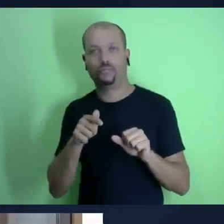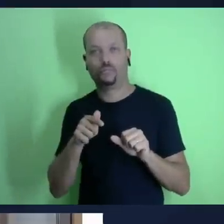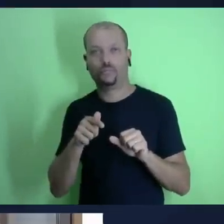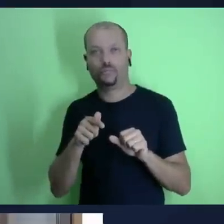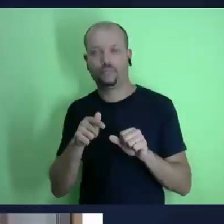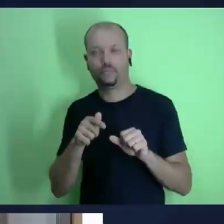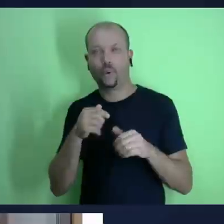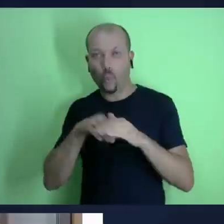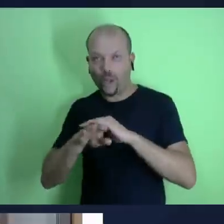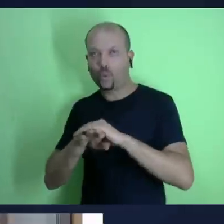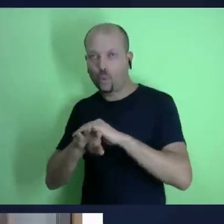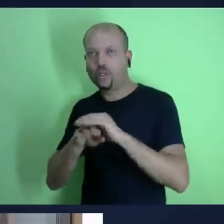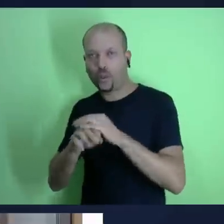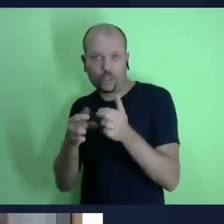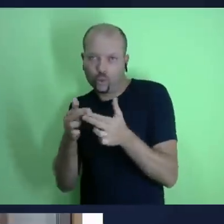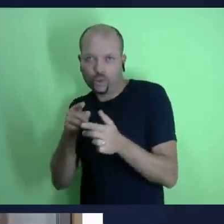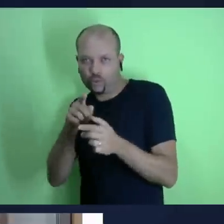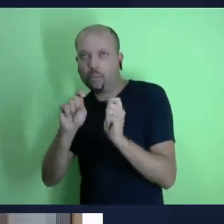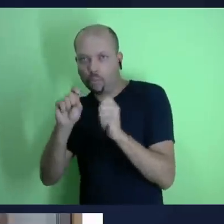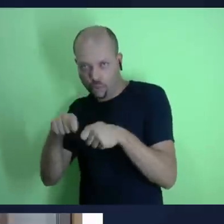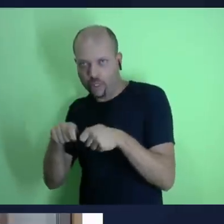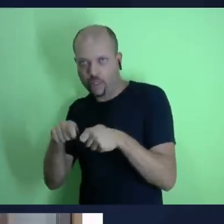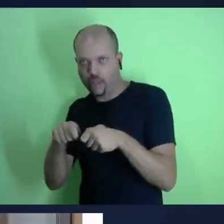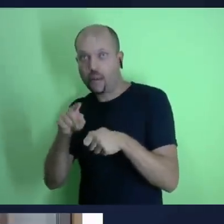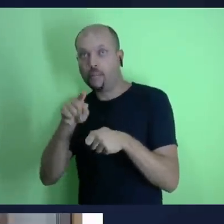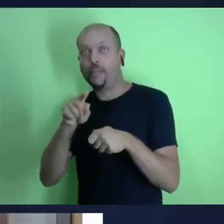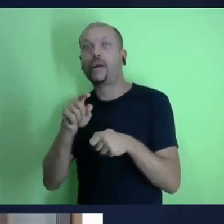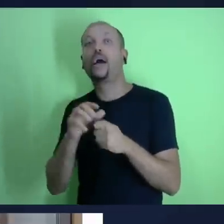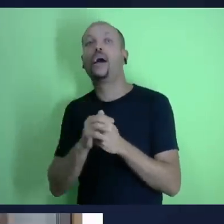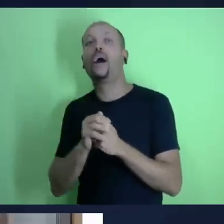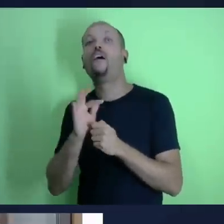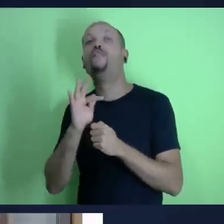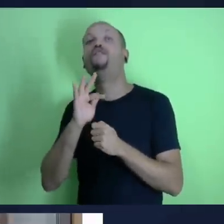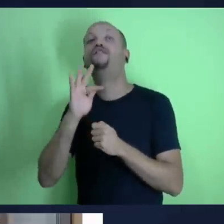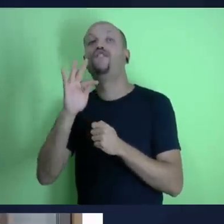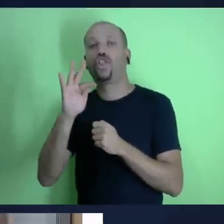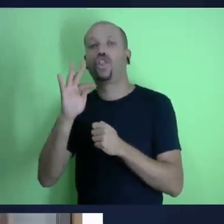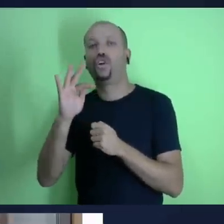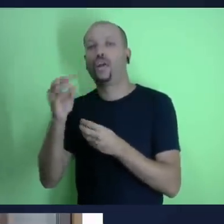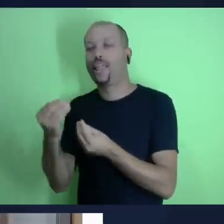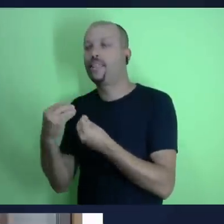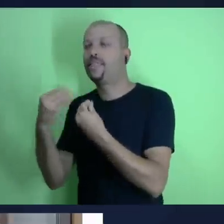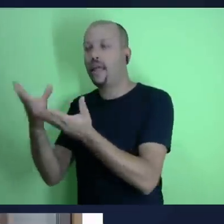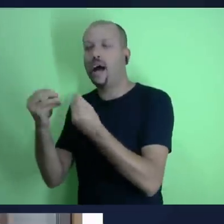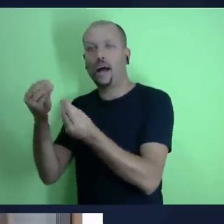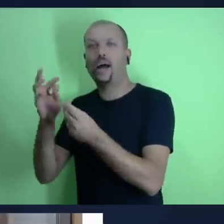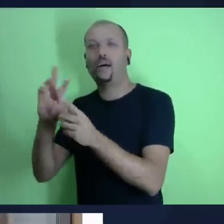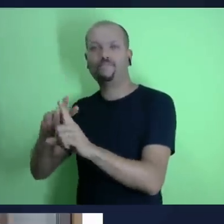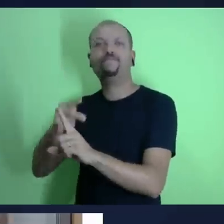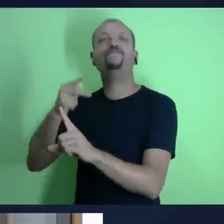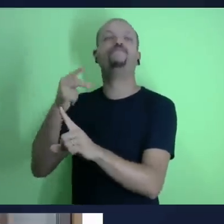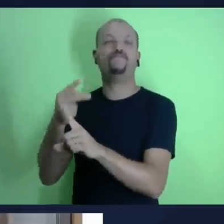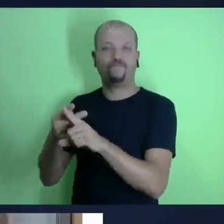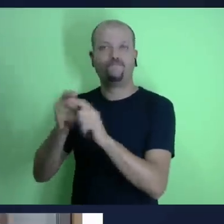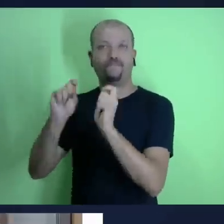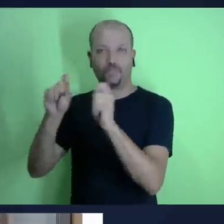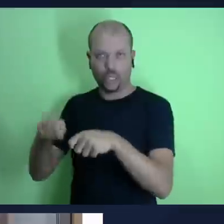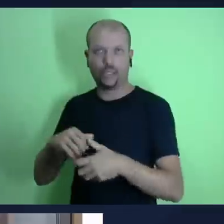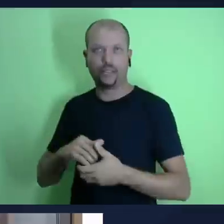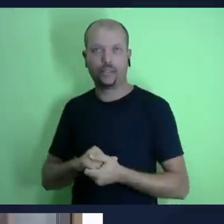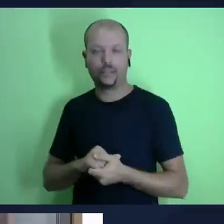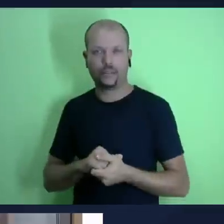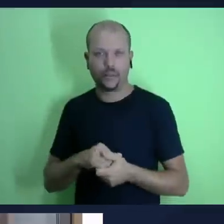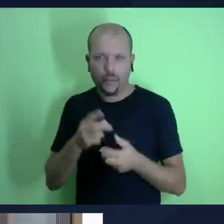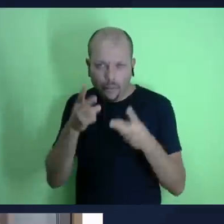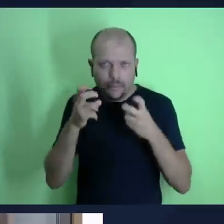né de deus ser o dono de tudo o dono de todos os recursos e nós fazemos parte da família dele e